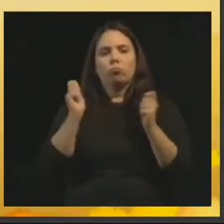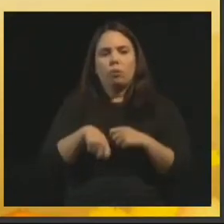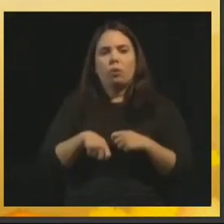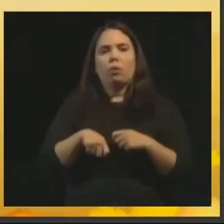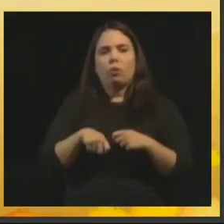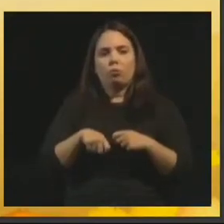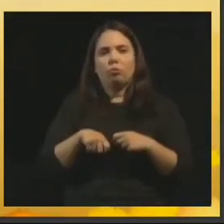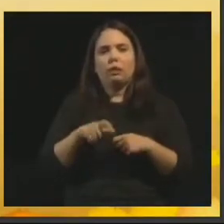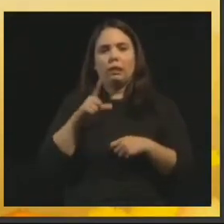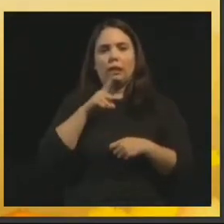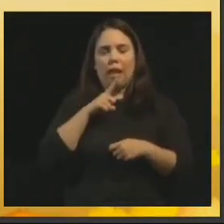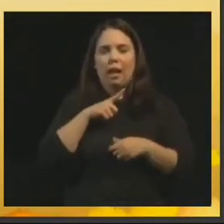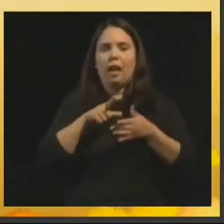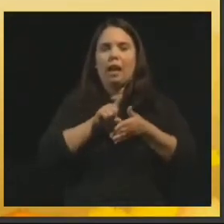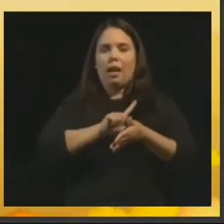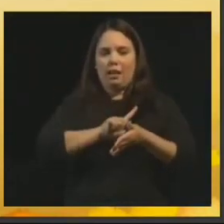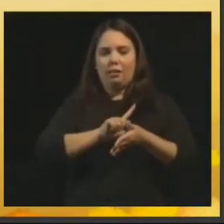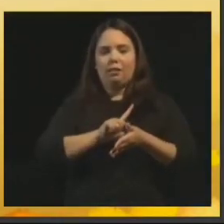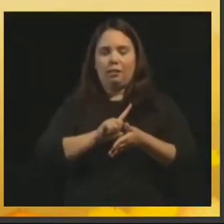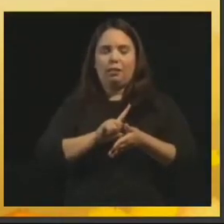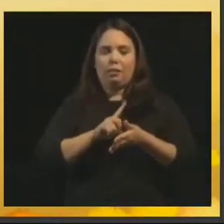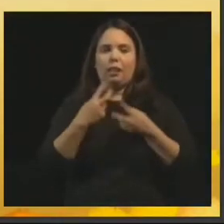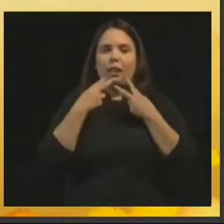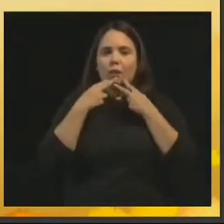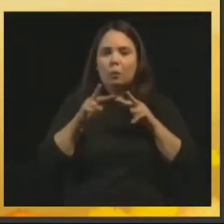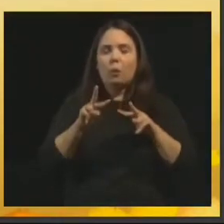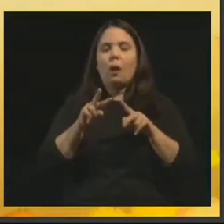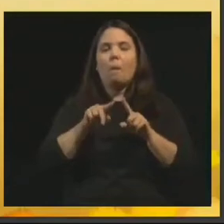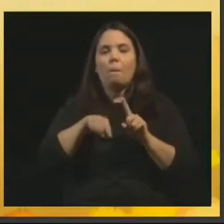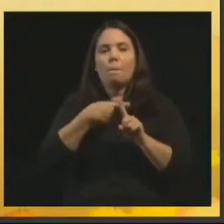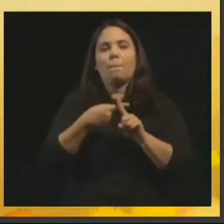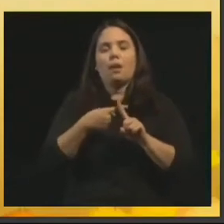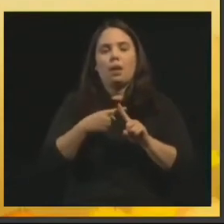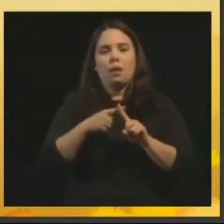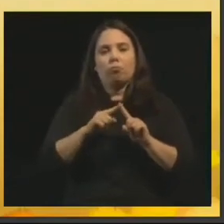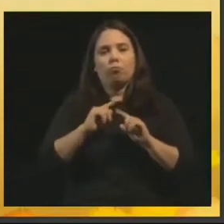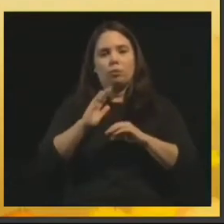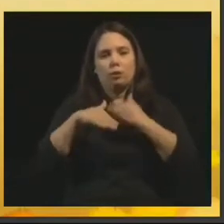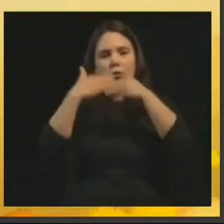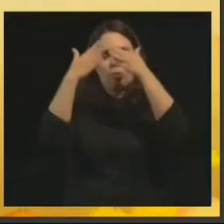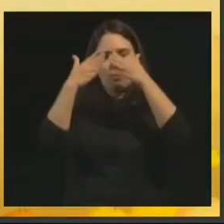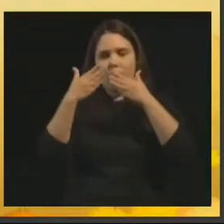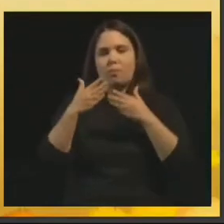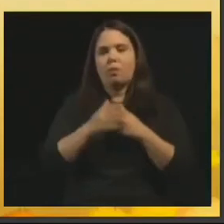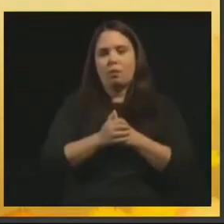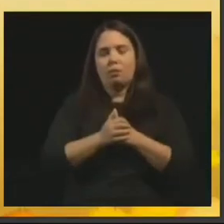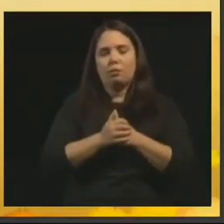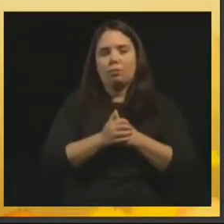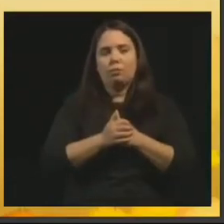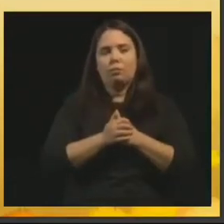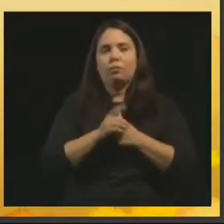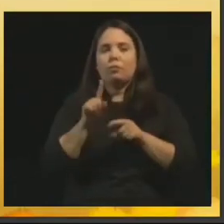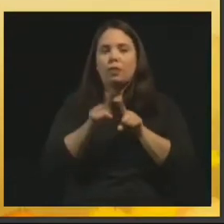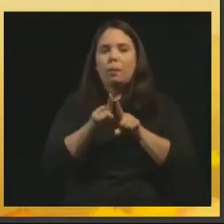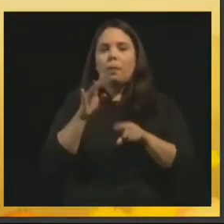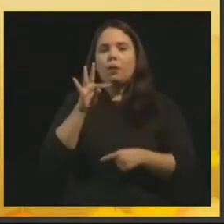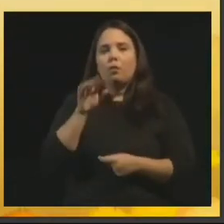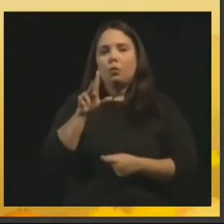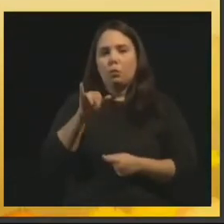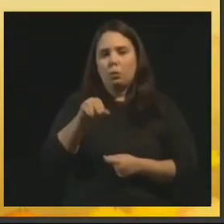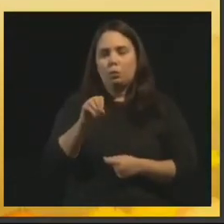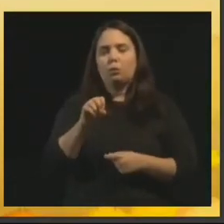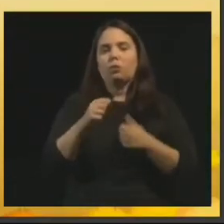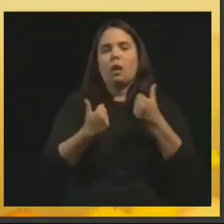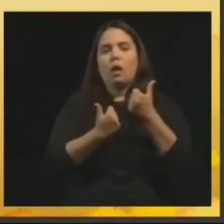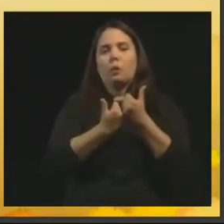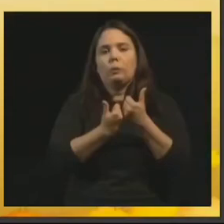predisposição orgânica, como nos diz a doutrina espírita. É a atividade de doação de fluidos, auxílio aos